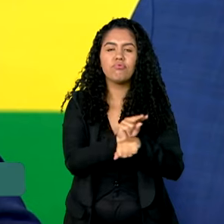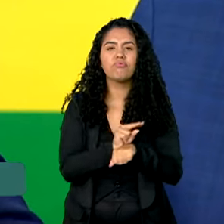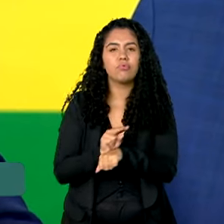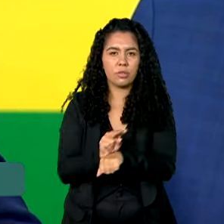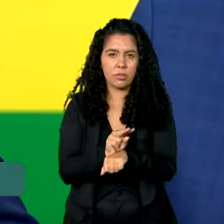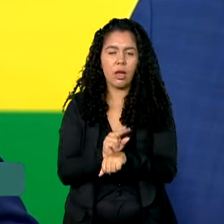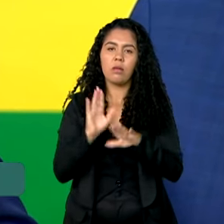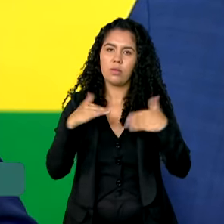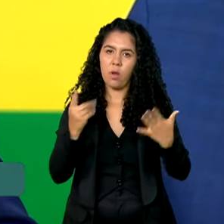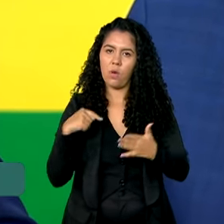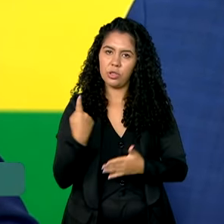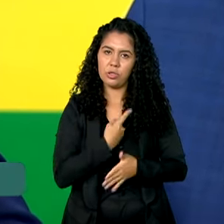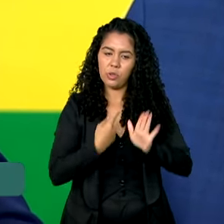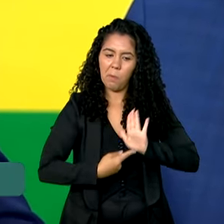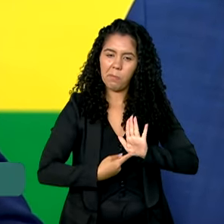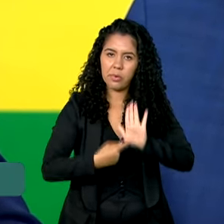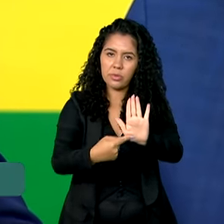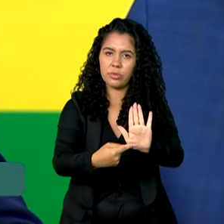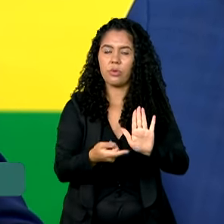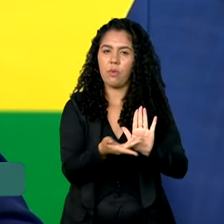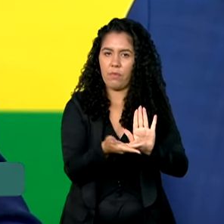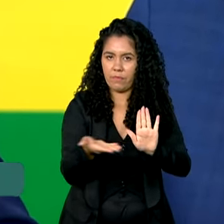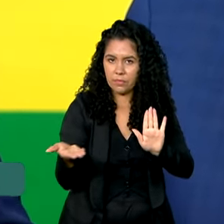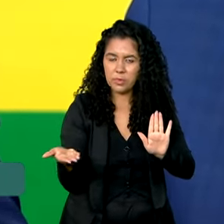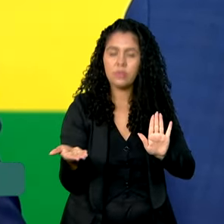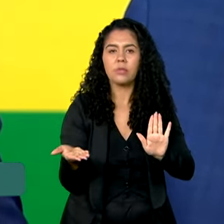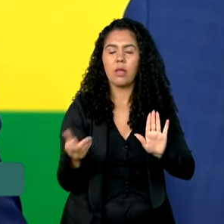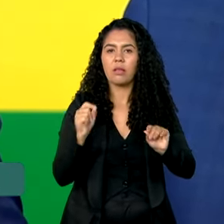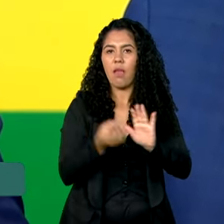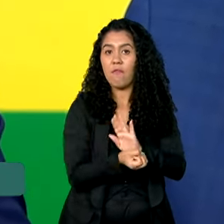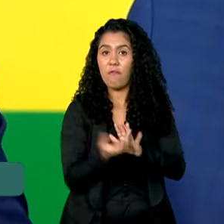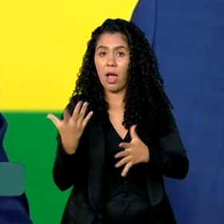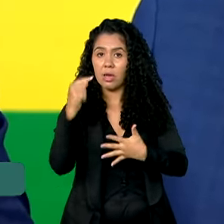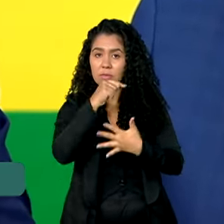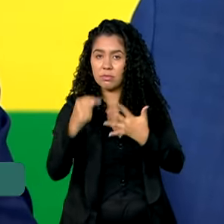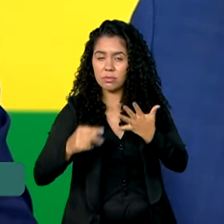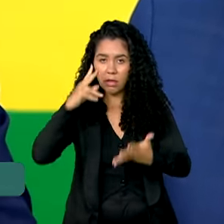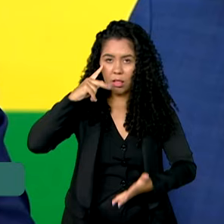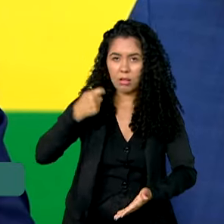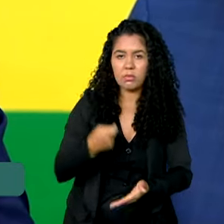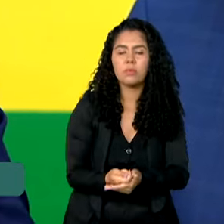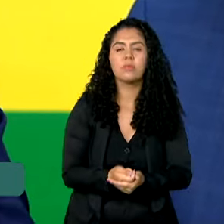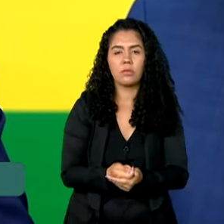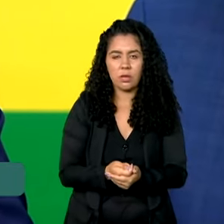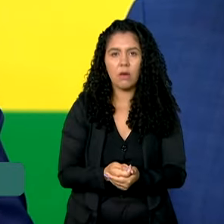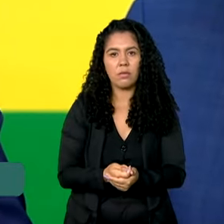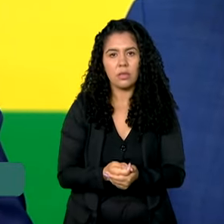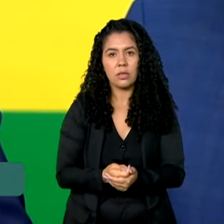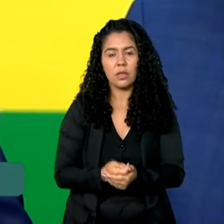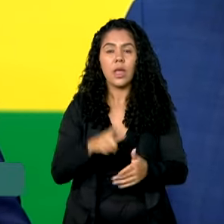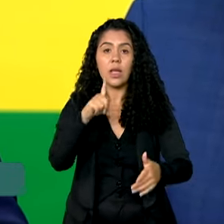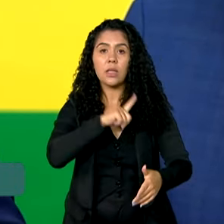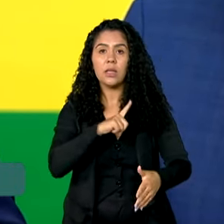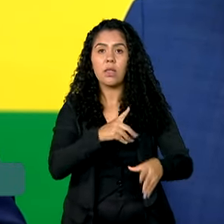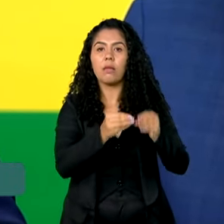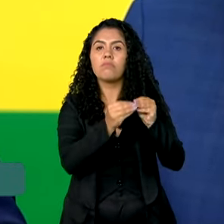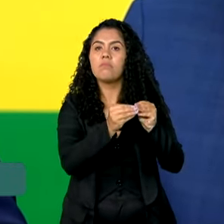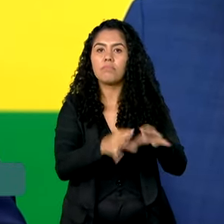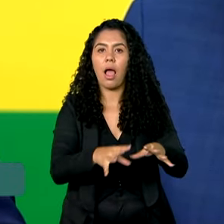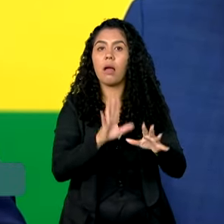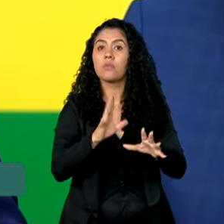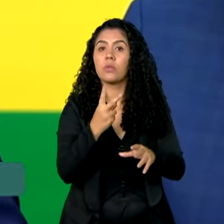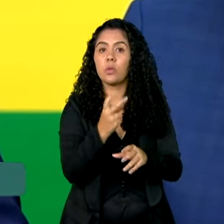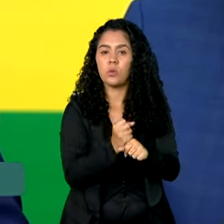nós já estamos apresentando um conjunto de medidas que têm um impacto nos próximos dois